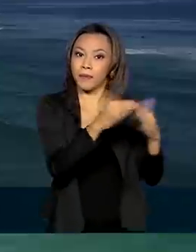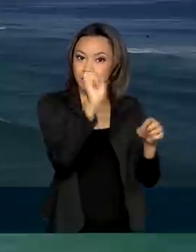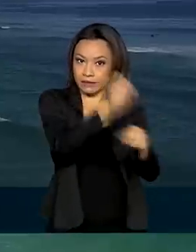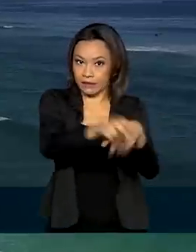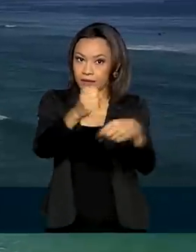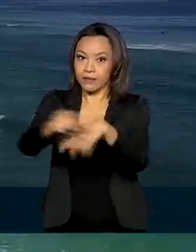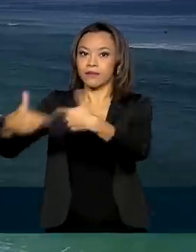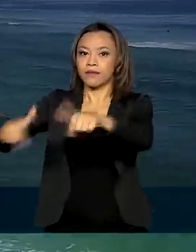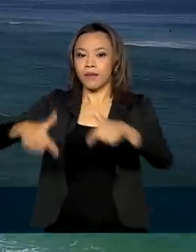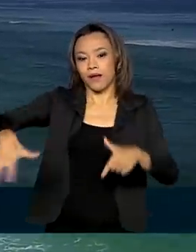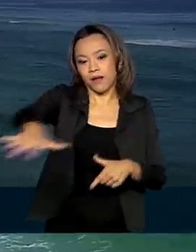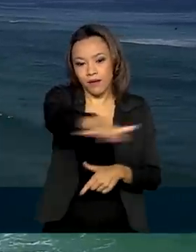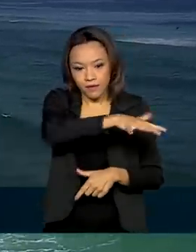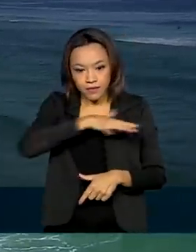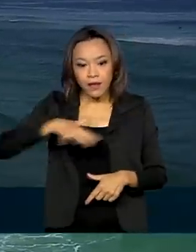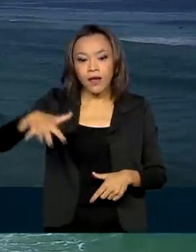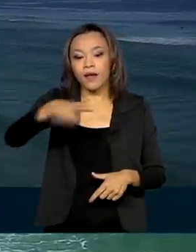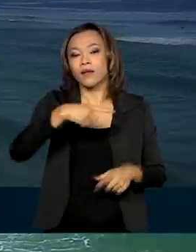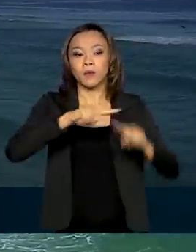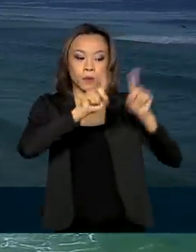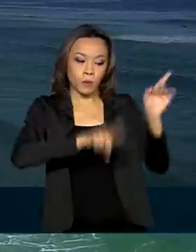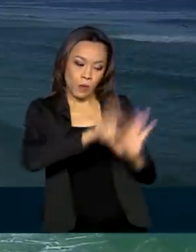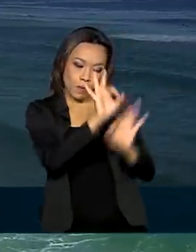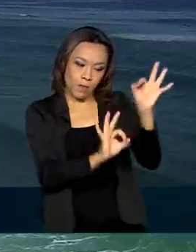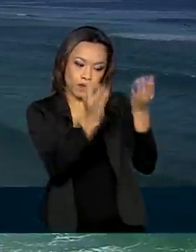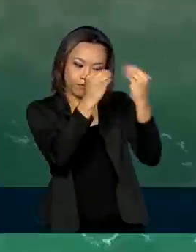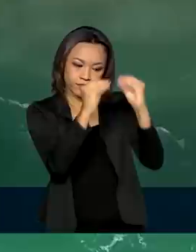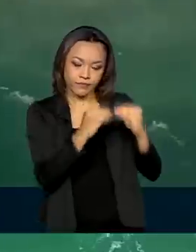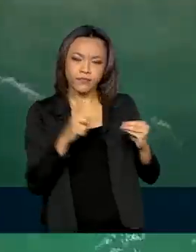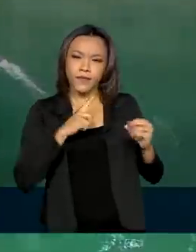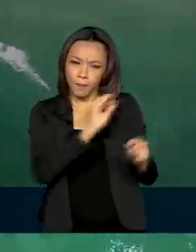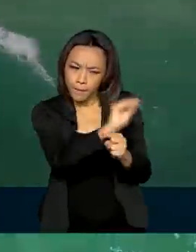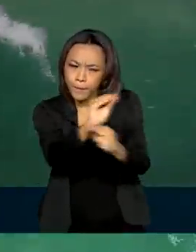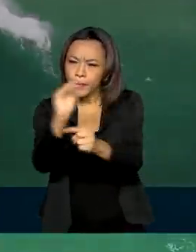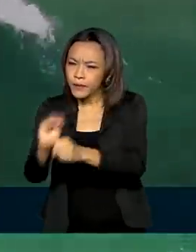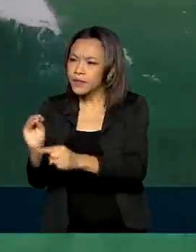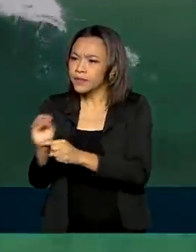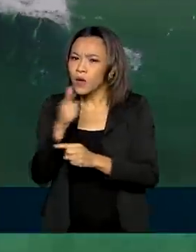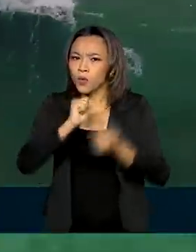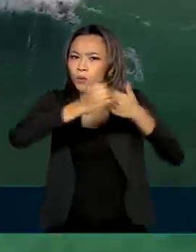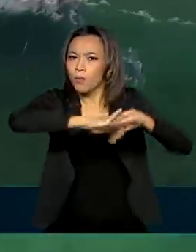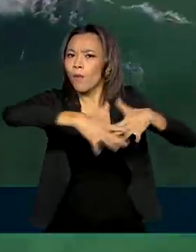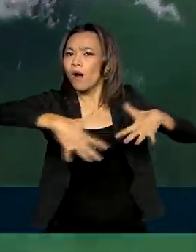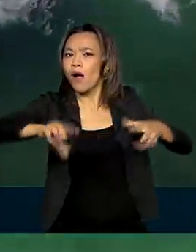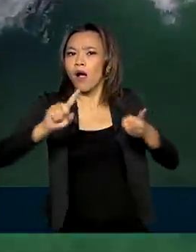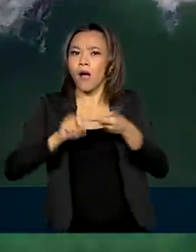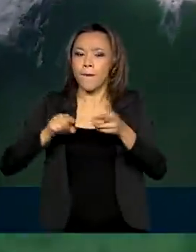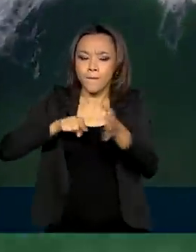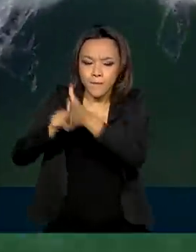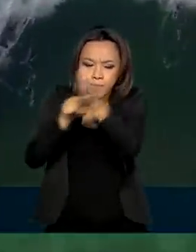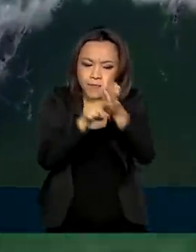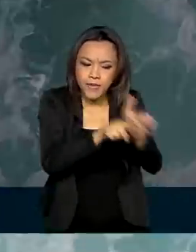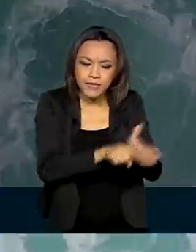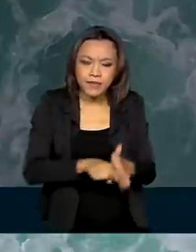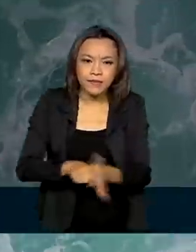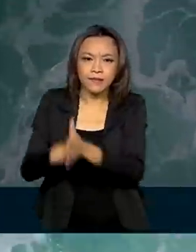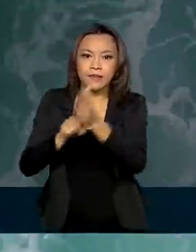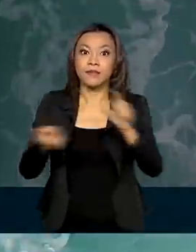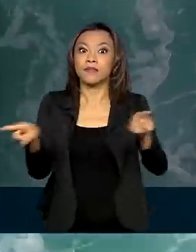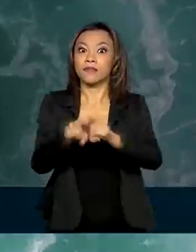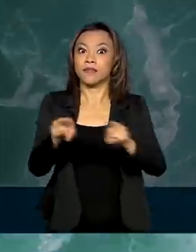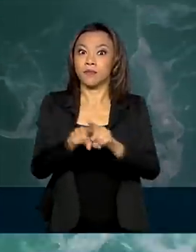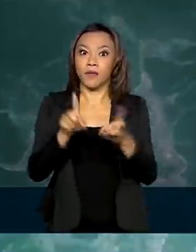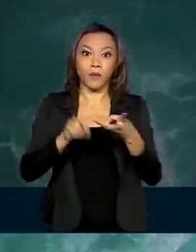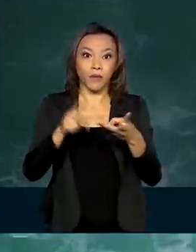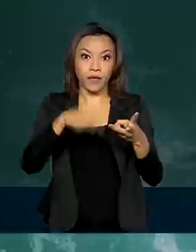econômicas na Amazônia Azul, o plano também prevê ações de proteção ambiental marinha, pesquisas científicas e o fortalecimento de